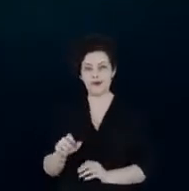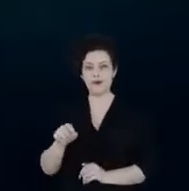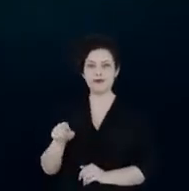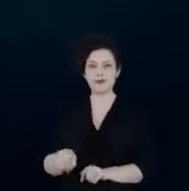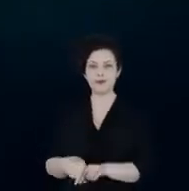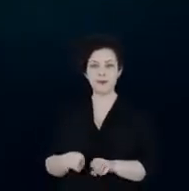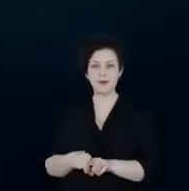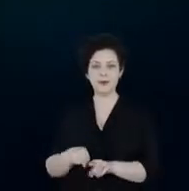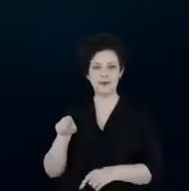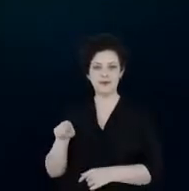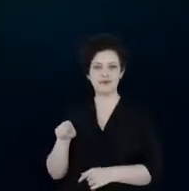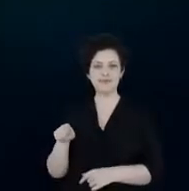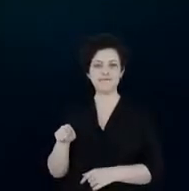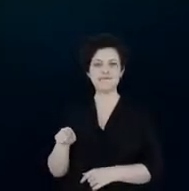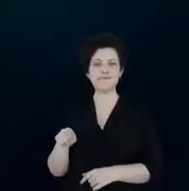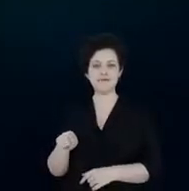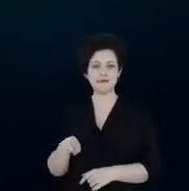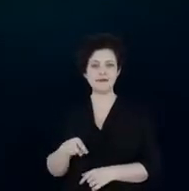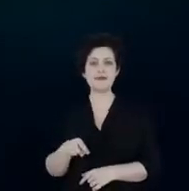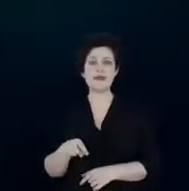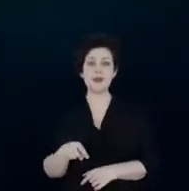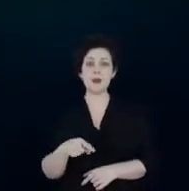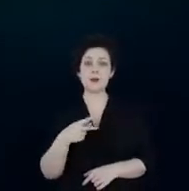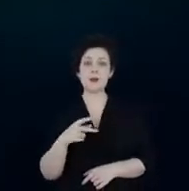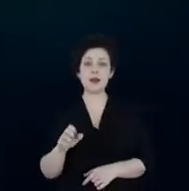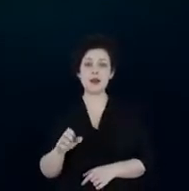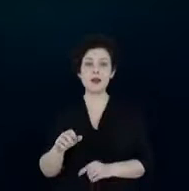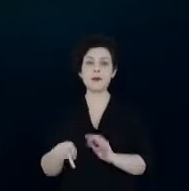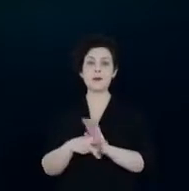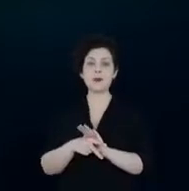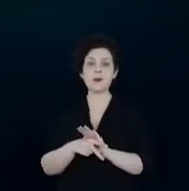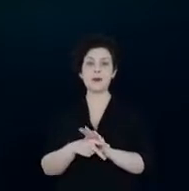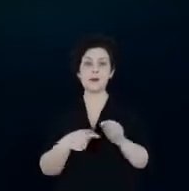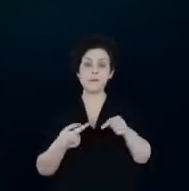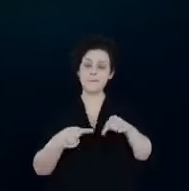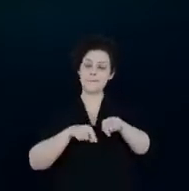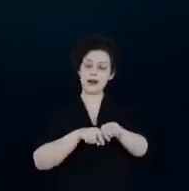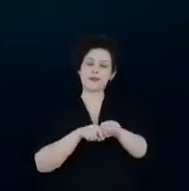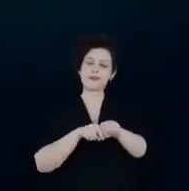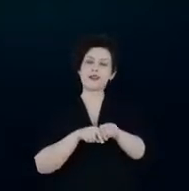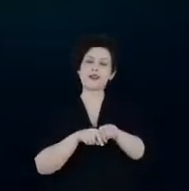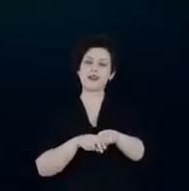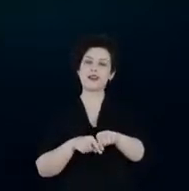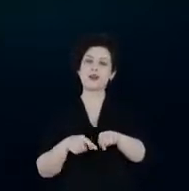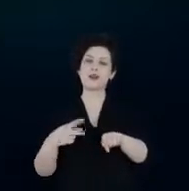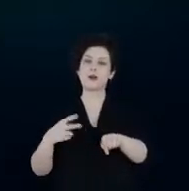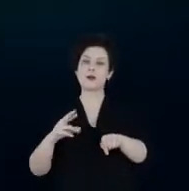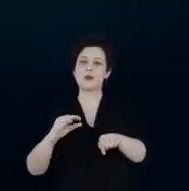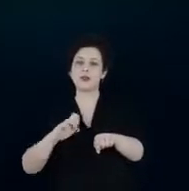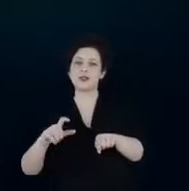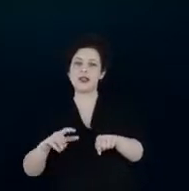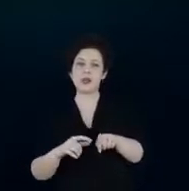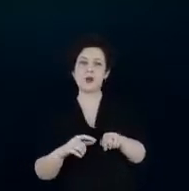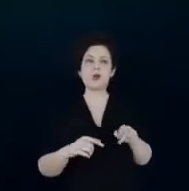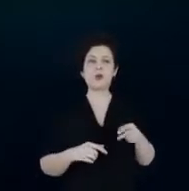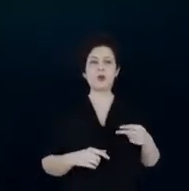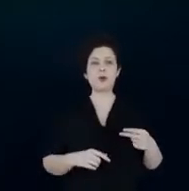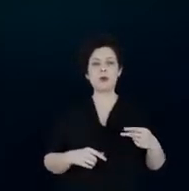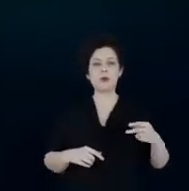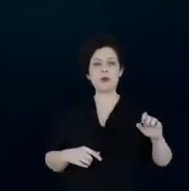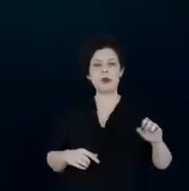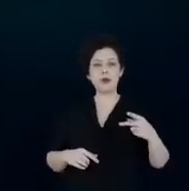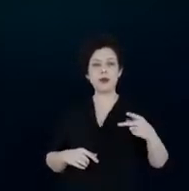diria até que o P.E. da Anel e o Procel são programas irmãos. Então, a ideia aqui hoje é mostrar um pouco dessa história,